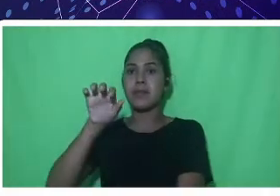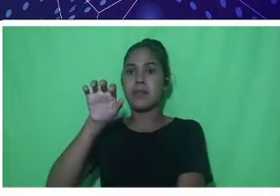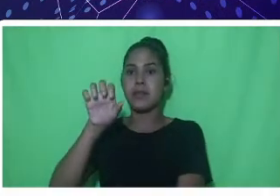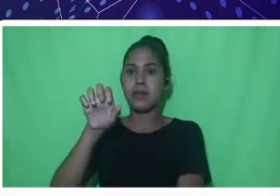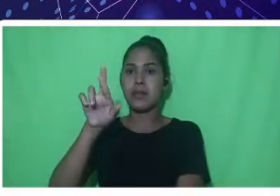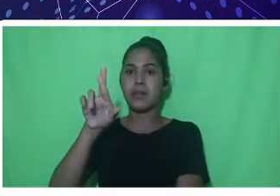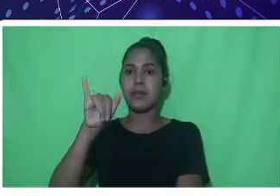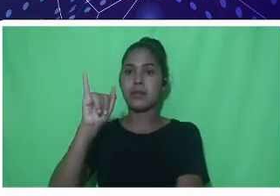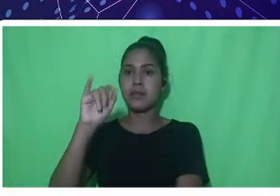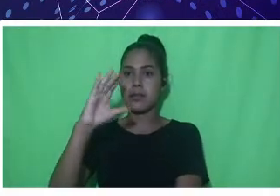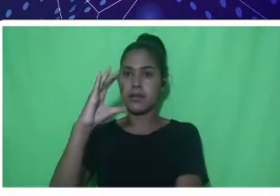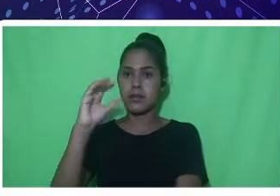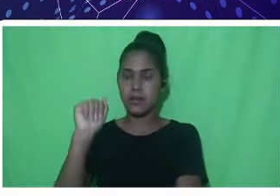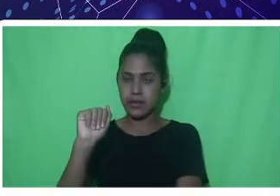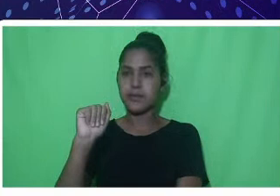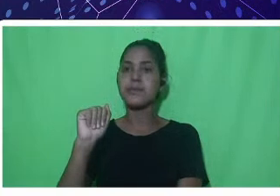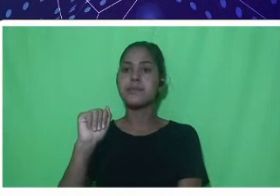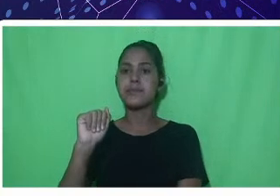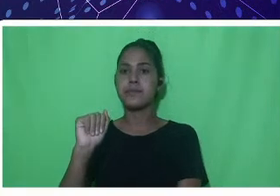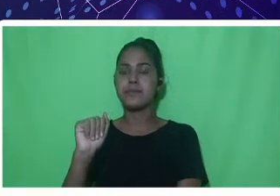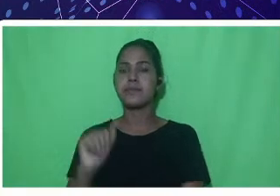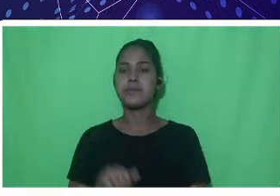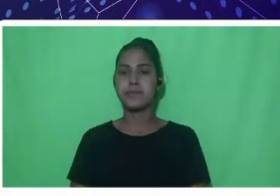apresentar e se descrever.